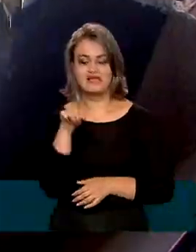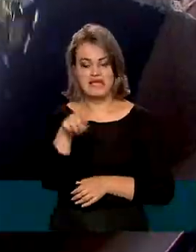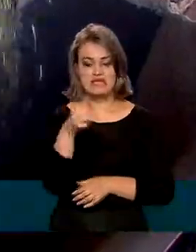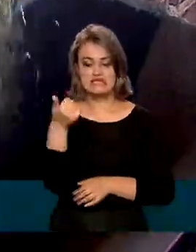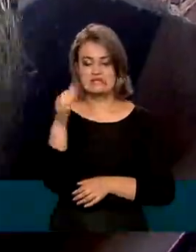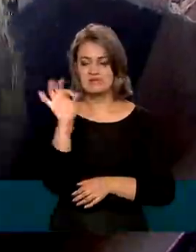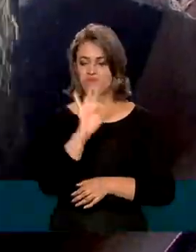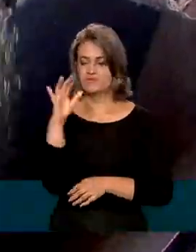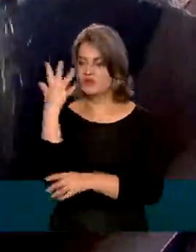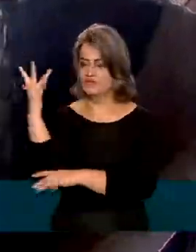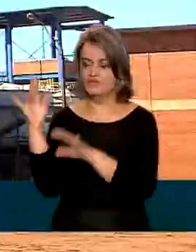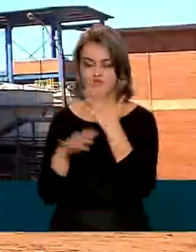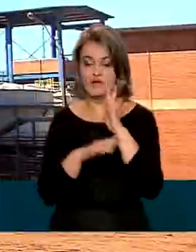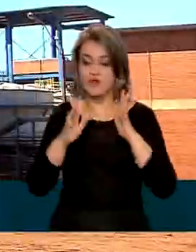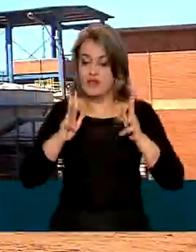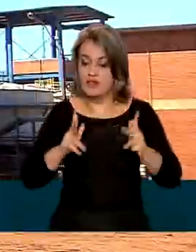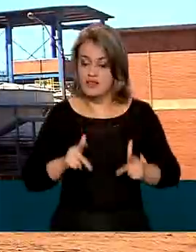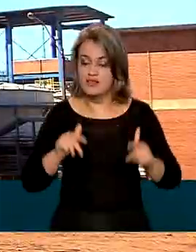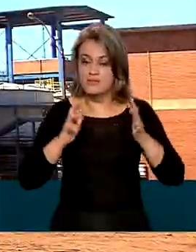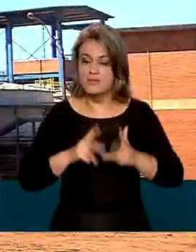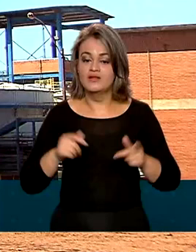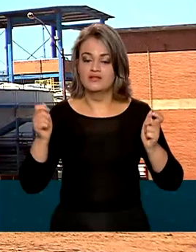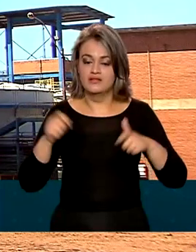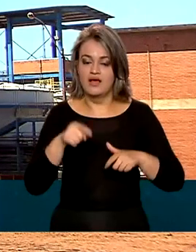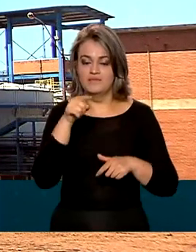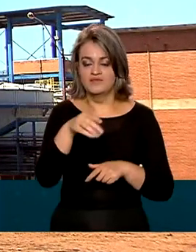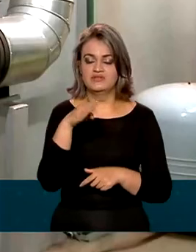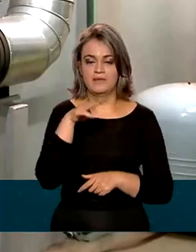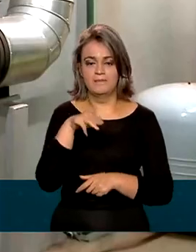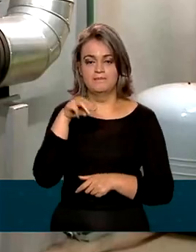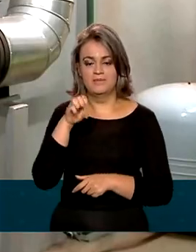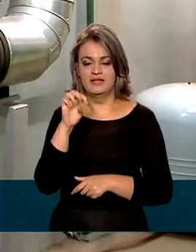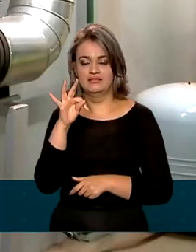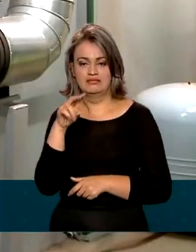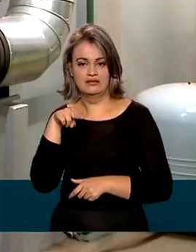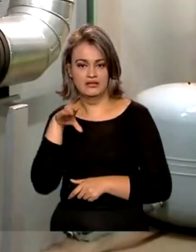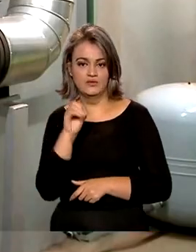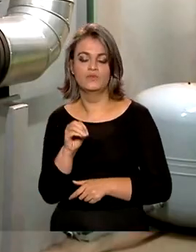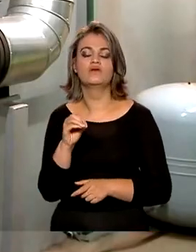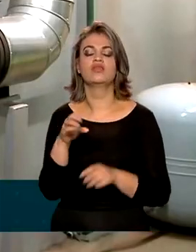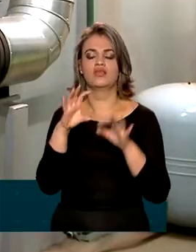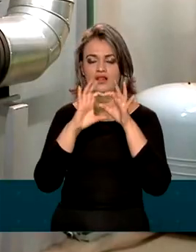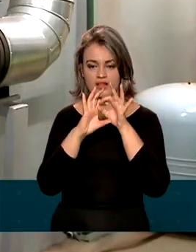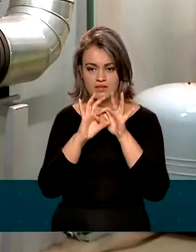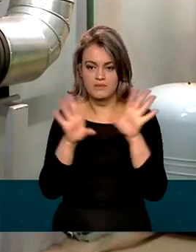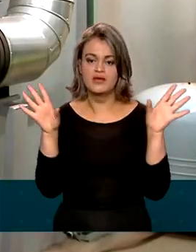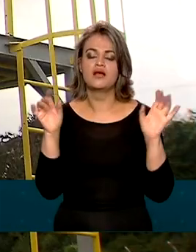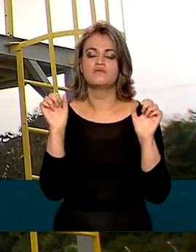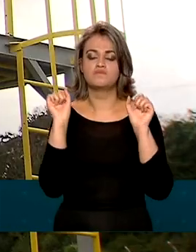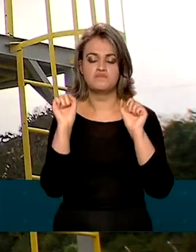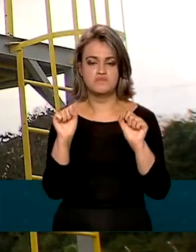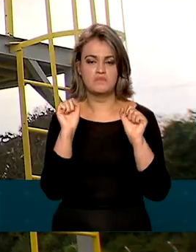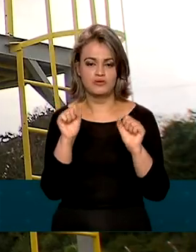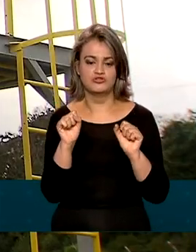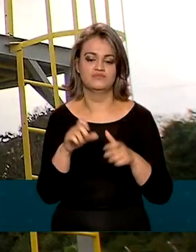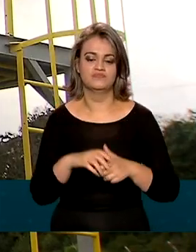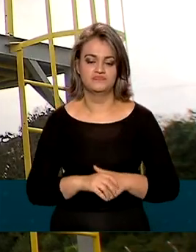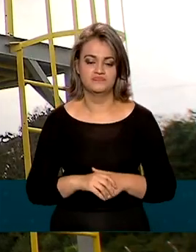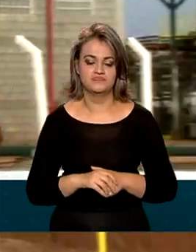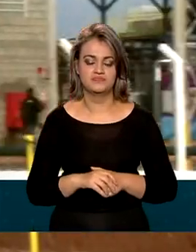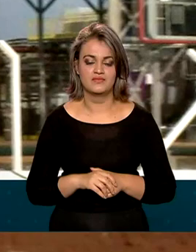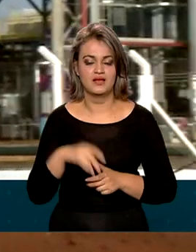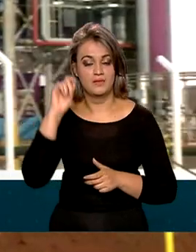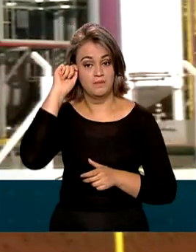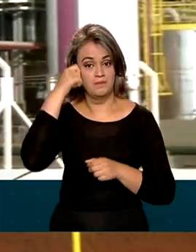% vegetal que, purificado, resulta no biometano, substância autorizada e certificada no país pela Agência Nacional do